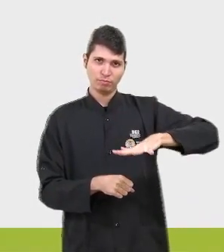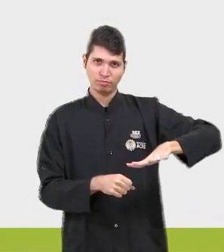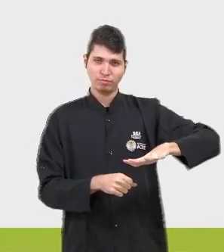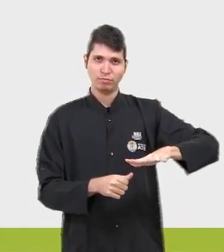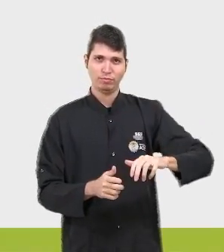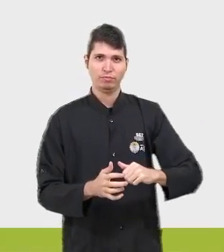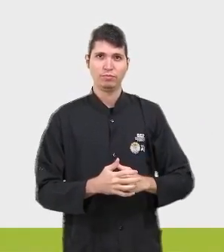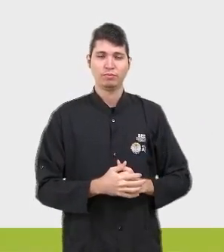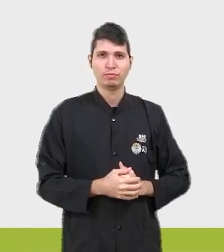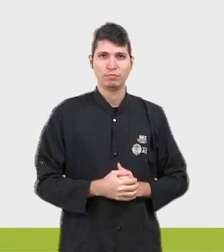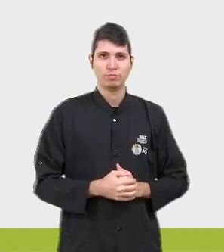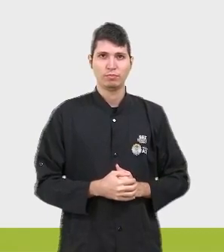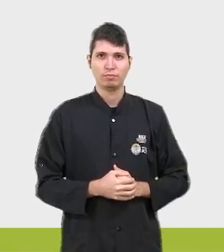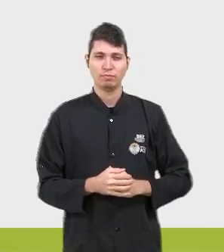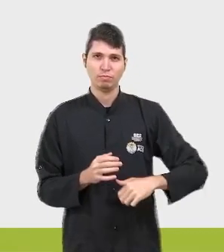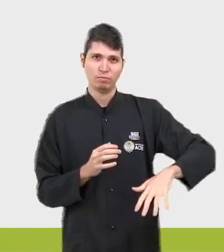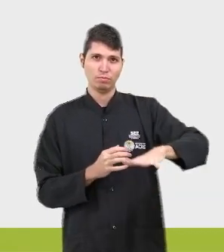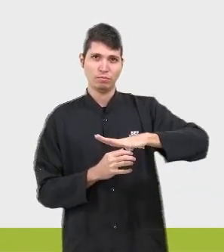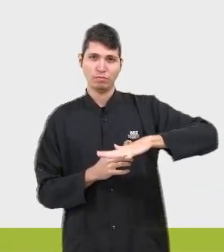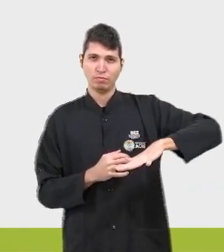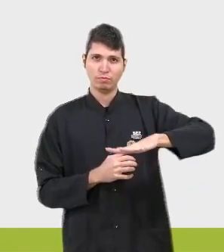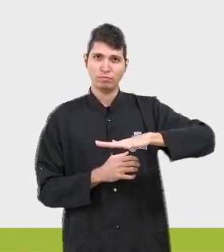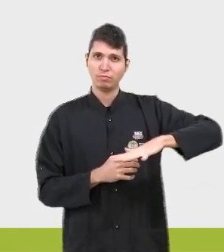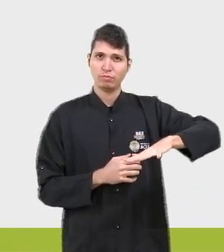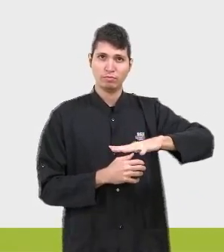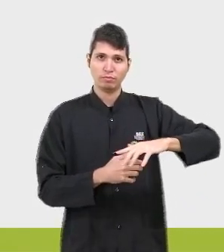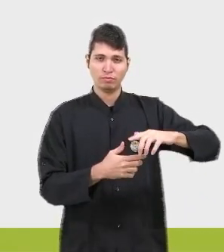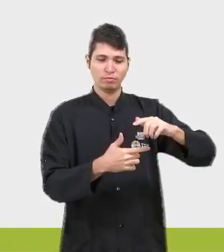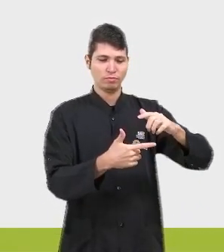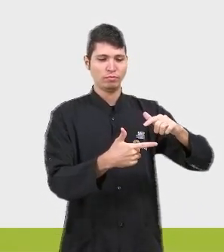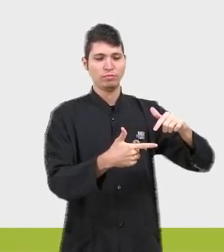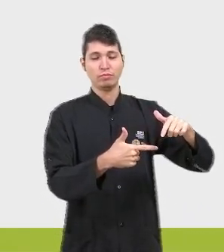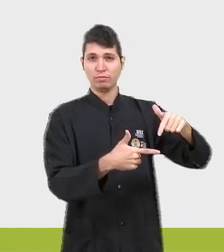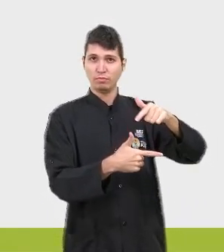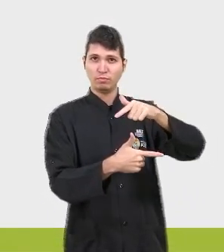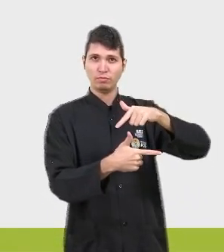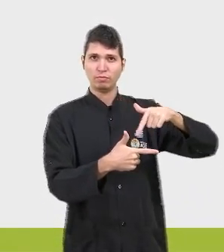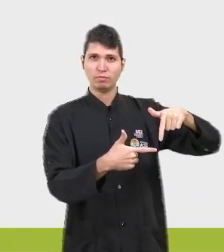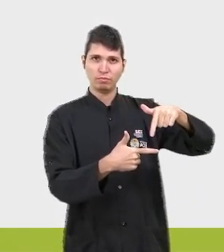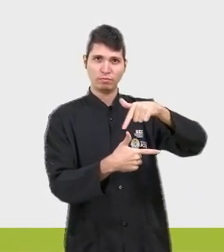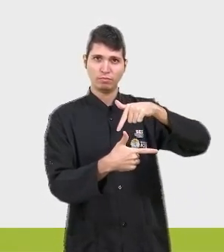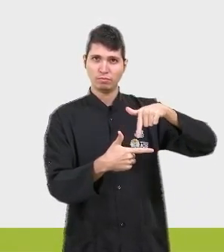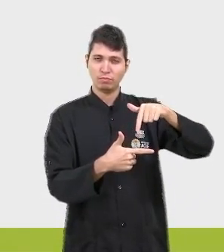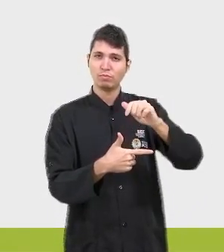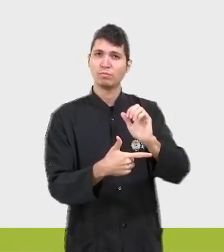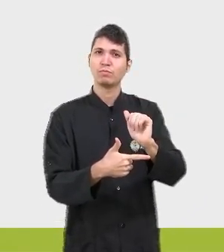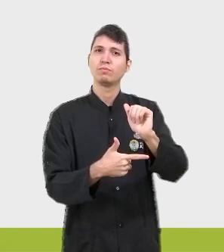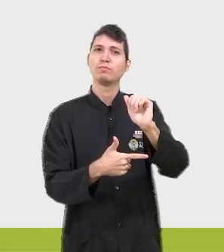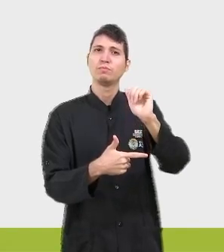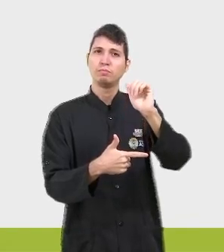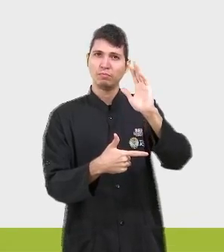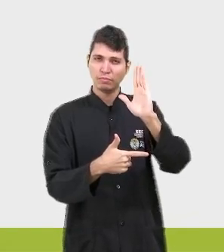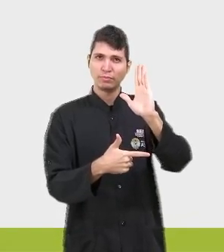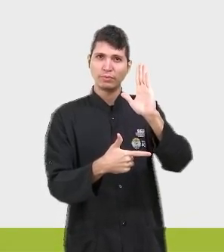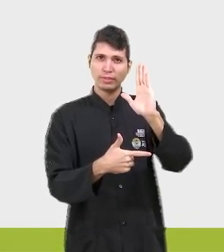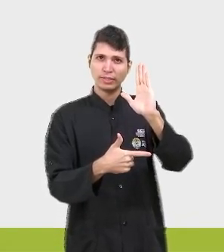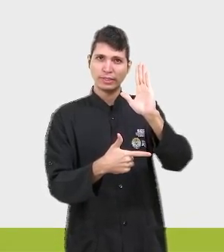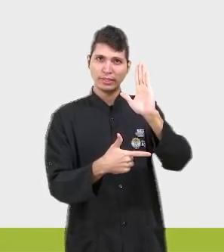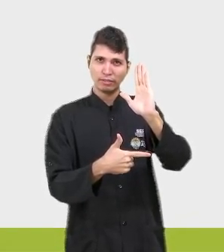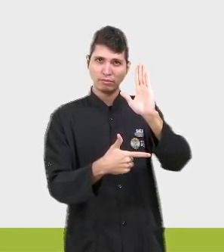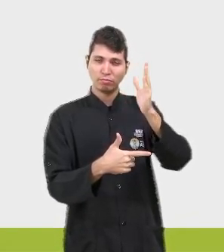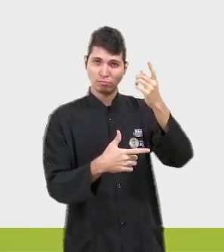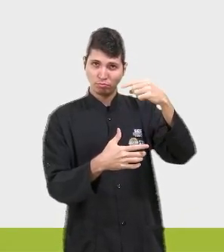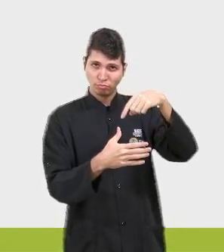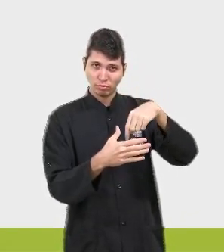A área de uma superfície geométrica expressa o tamanho de uma superfície. Assim, quanto maior a superfície da figura, maior